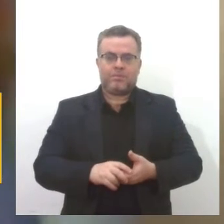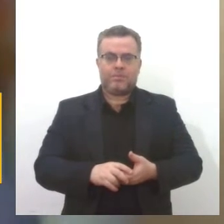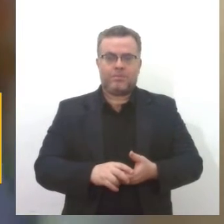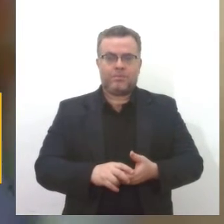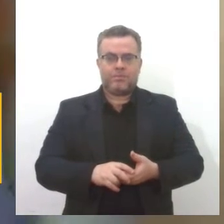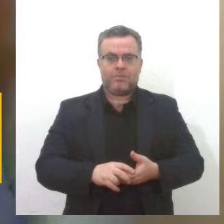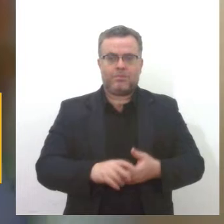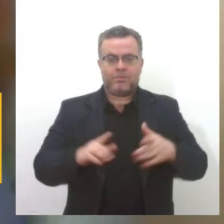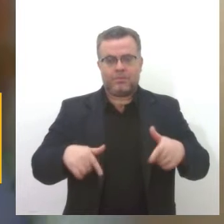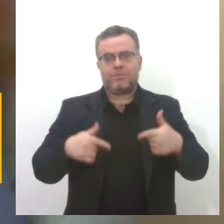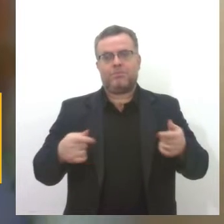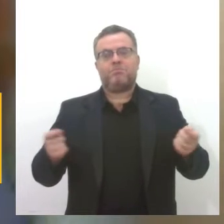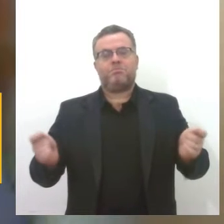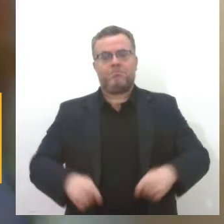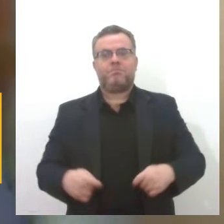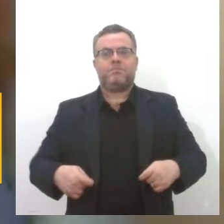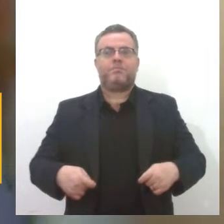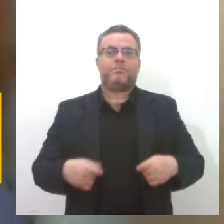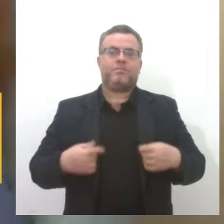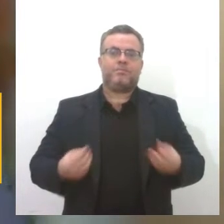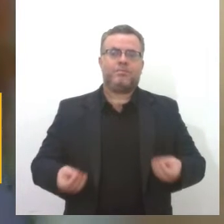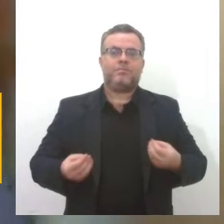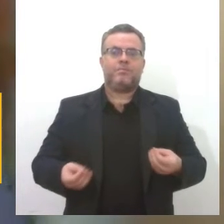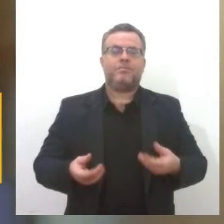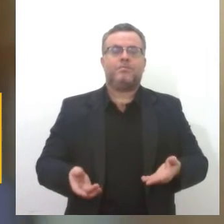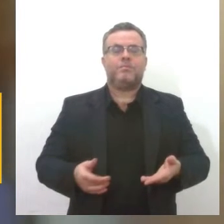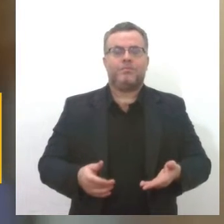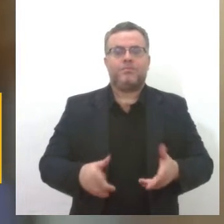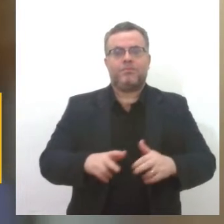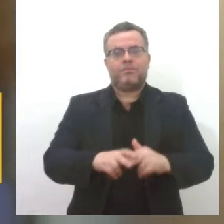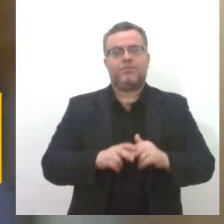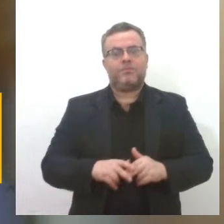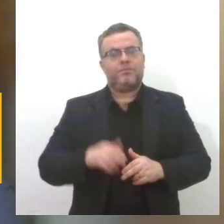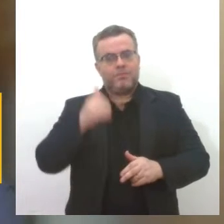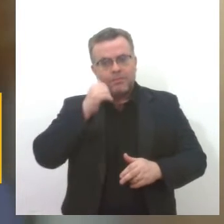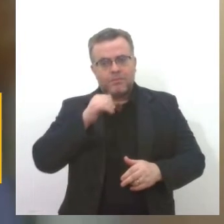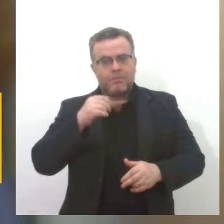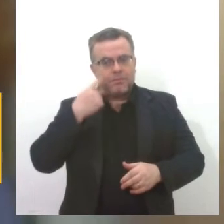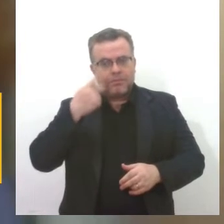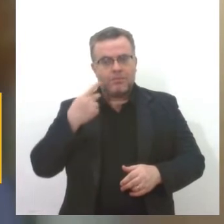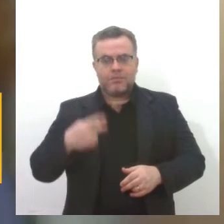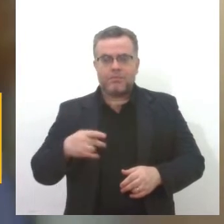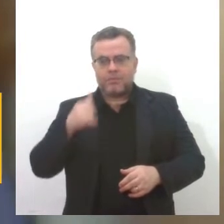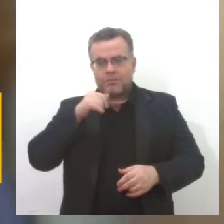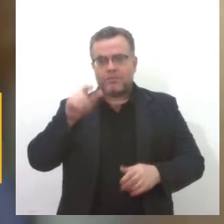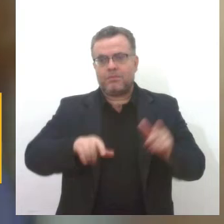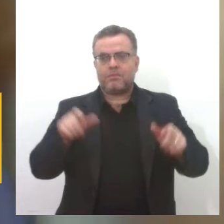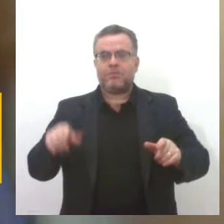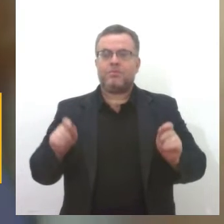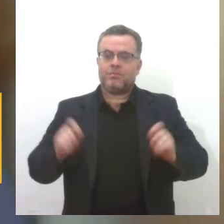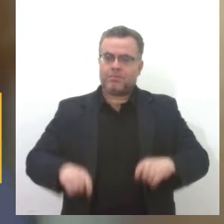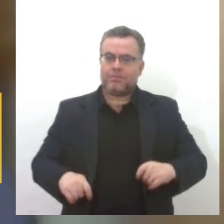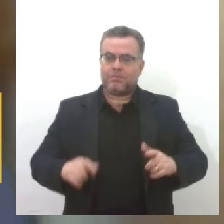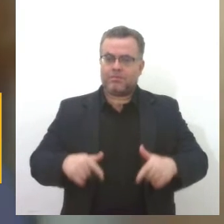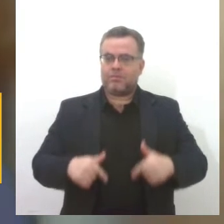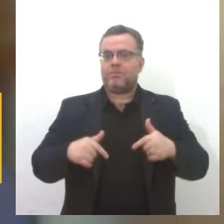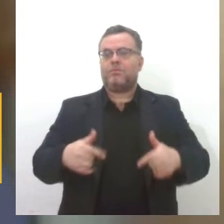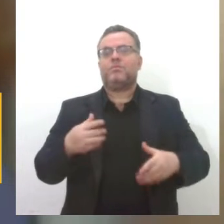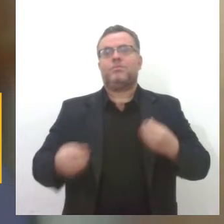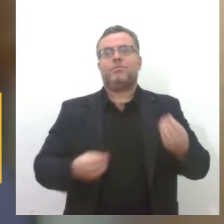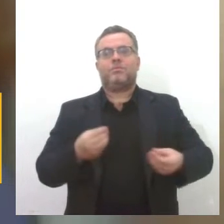competência. Pode colocar assim que faz com muita competência. Então, a Procuradoria da Mulher tem esse espaço de falar, de levar